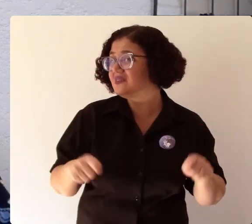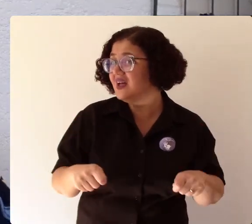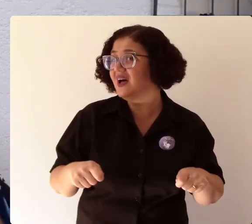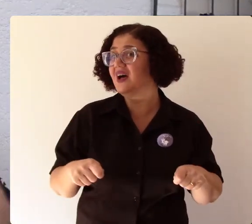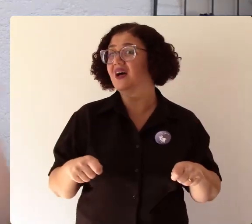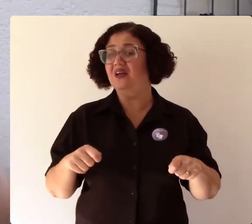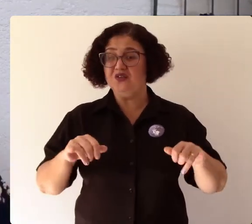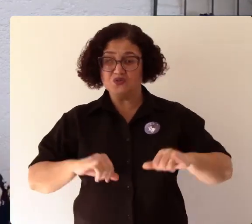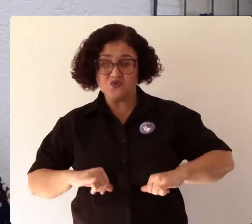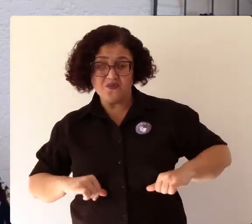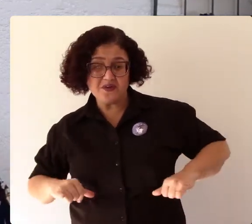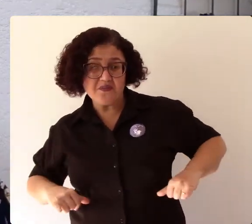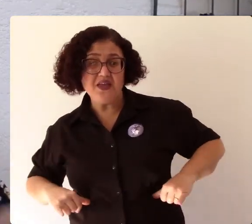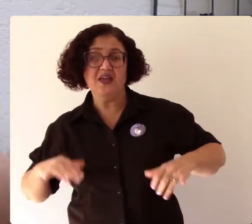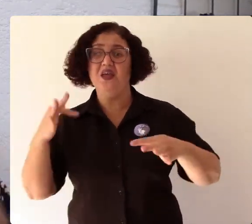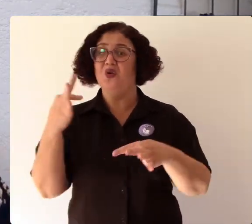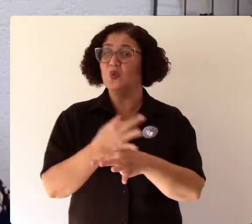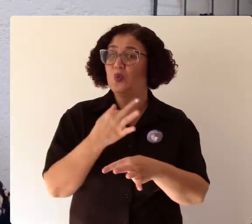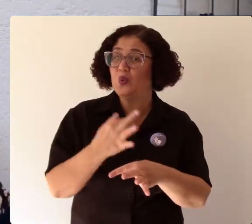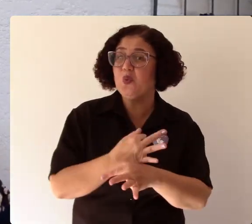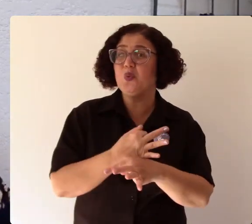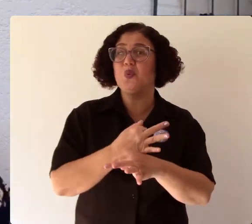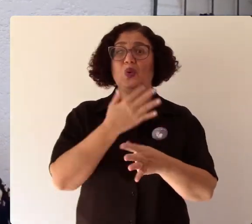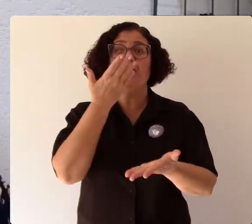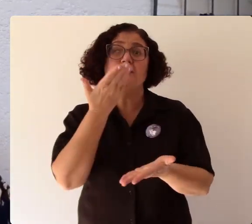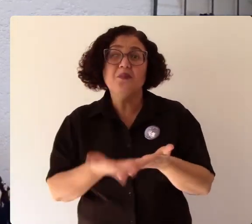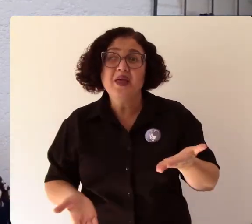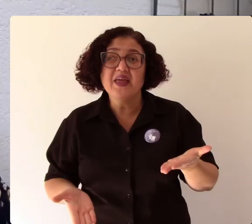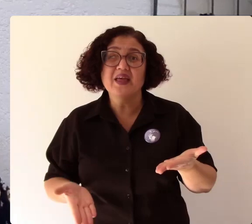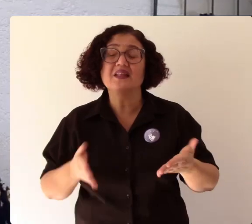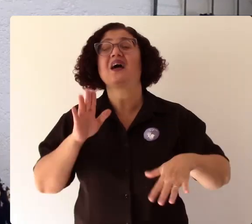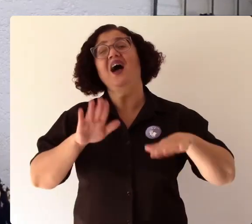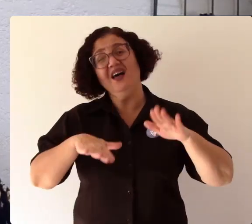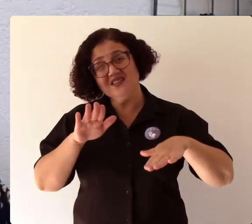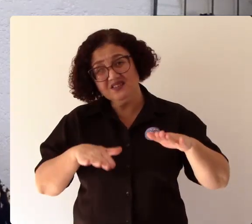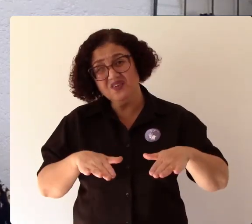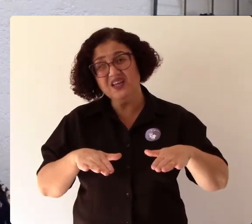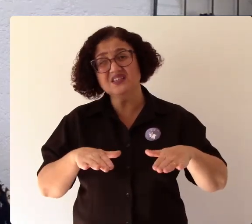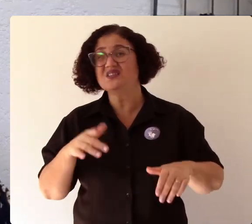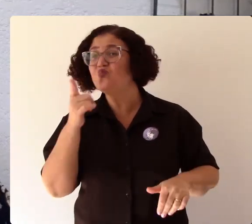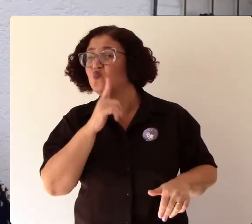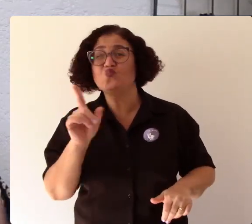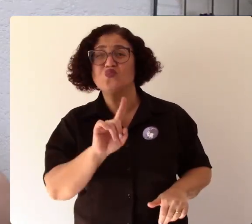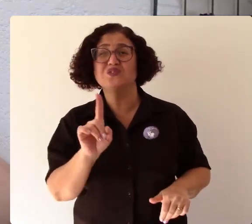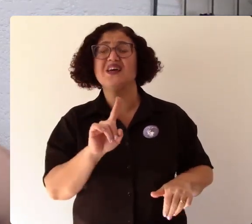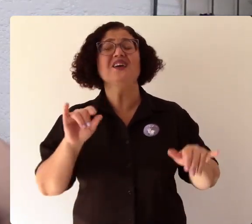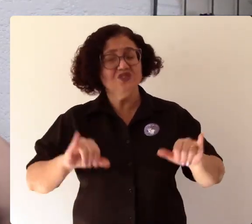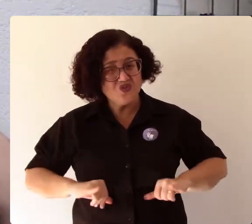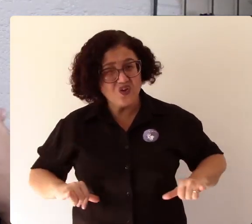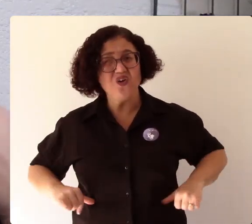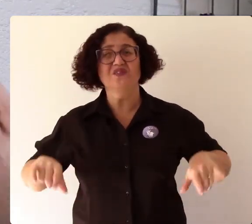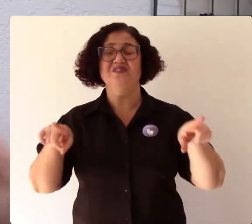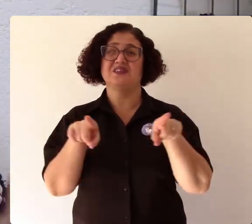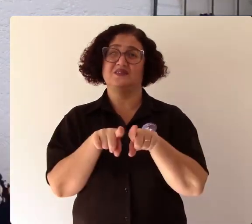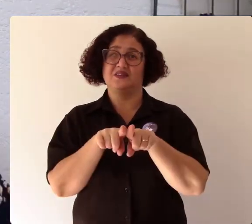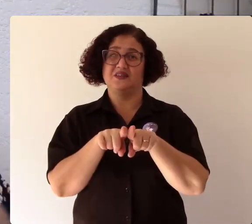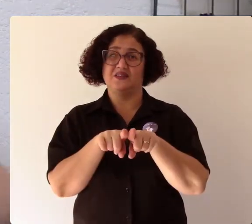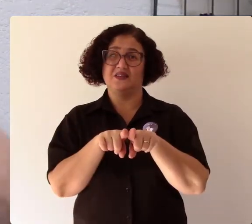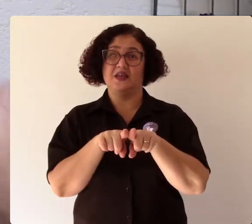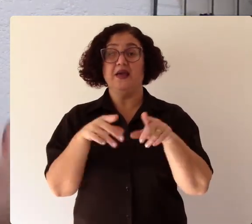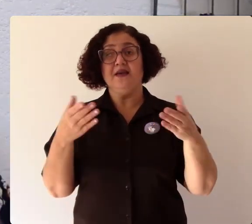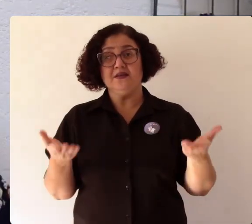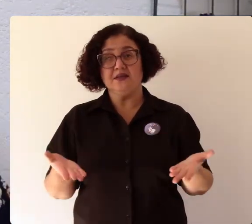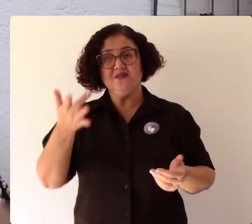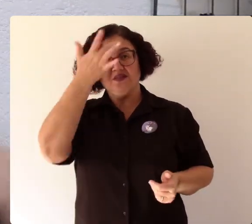seus sofrimentos e com suas perdas mas às vezes mas sofre também exatamente por causa disso é a saúde mental